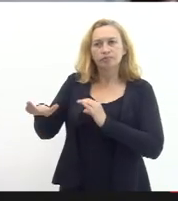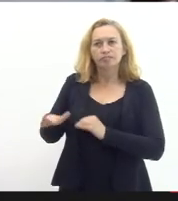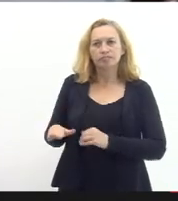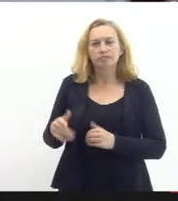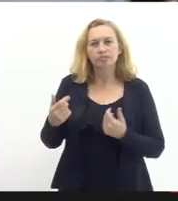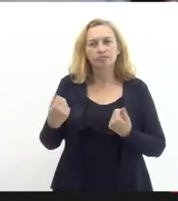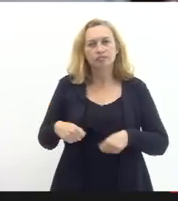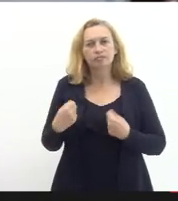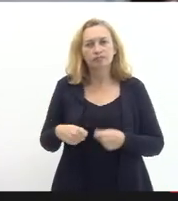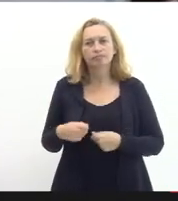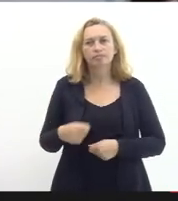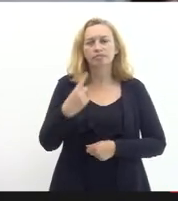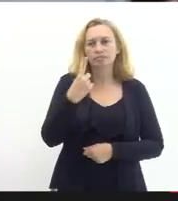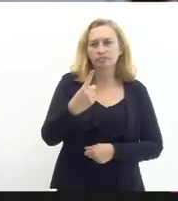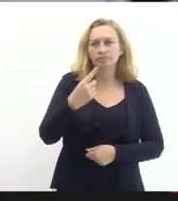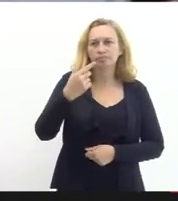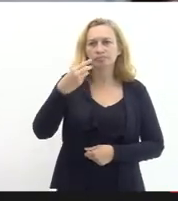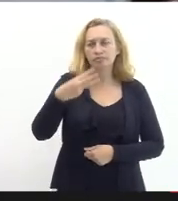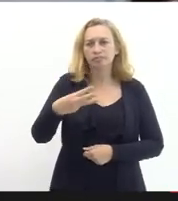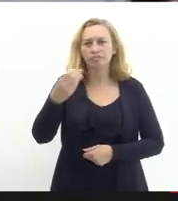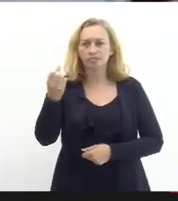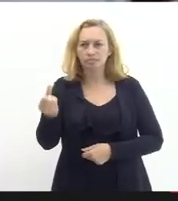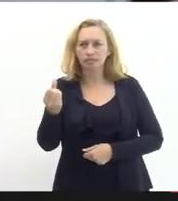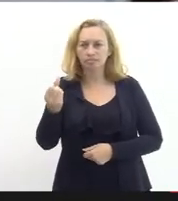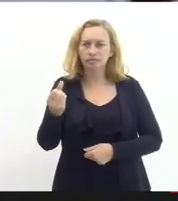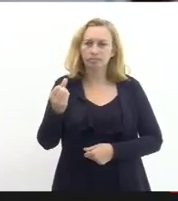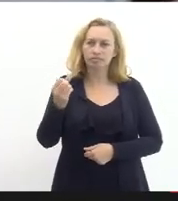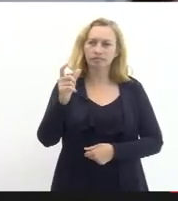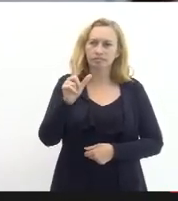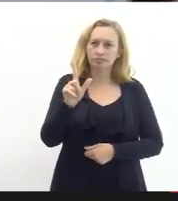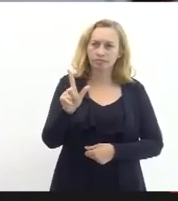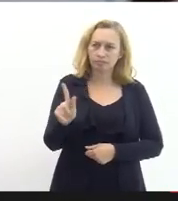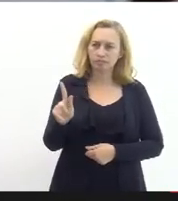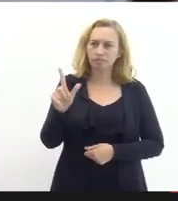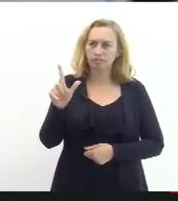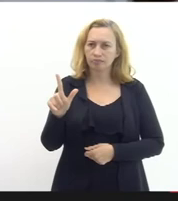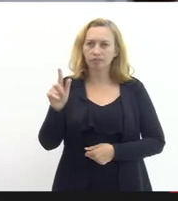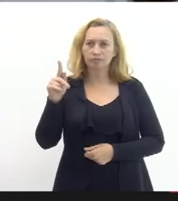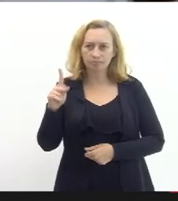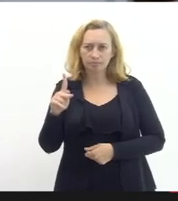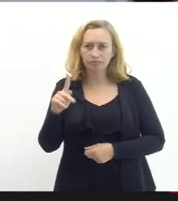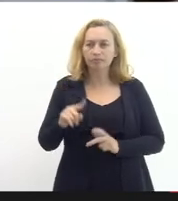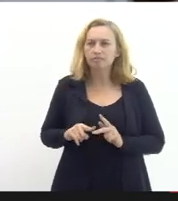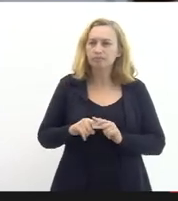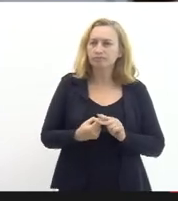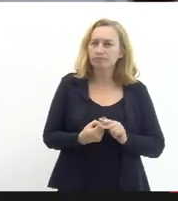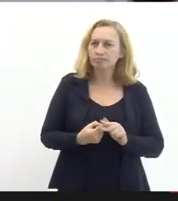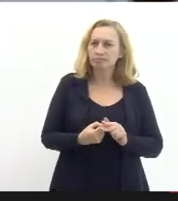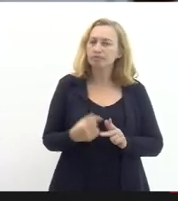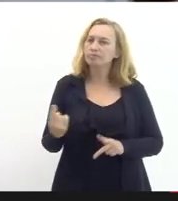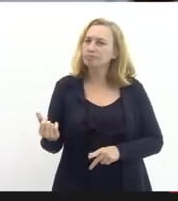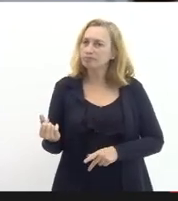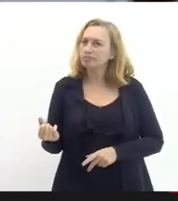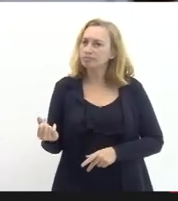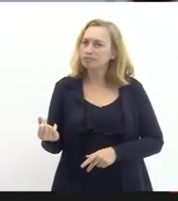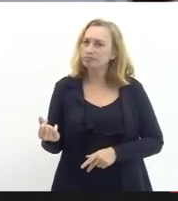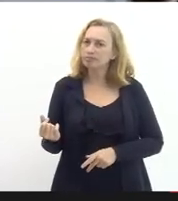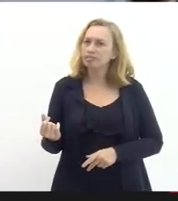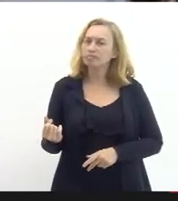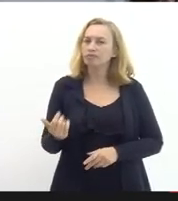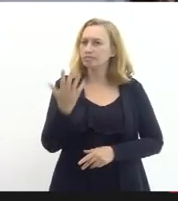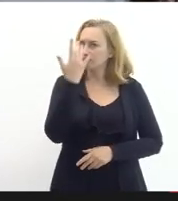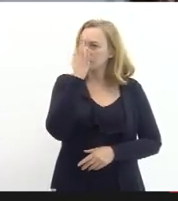.306 GLPs que teriam direito a essa retroatividade de reajuste de valor desde o vereiro